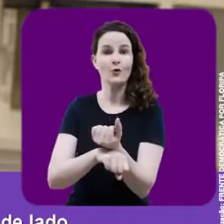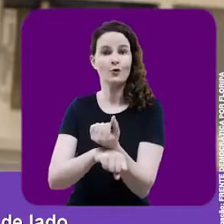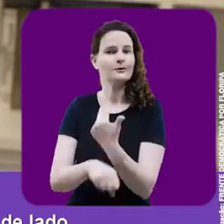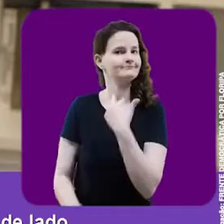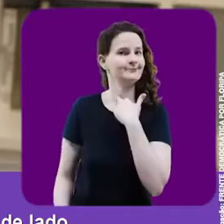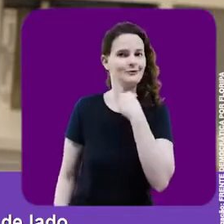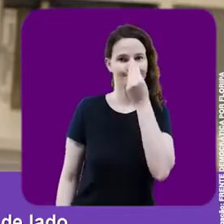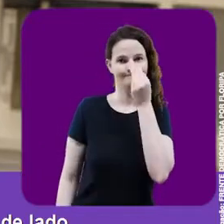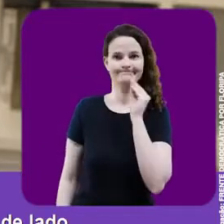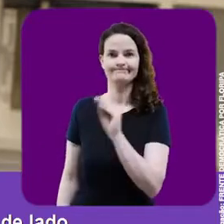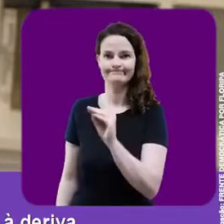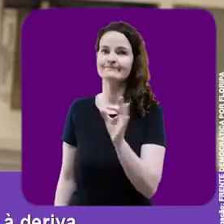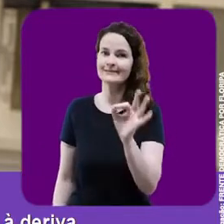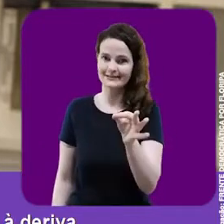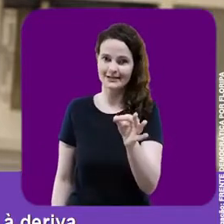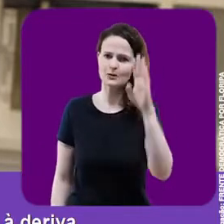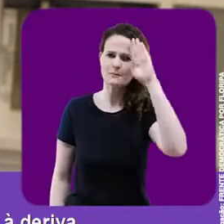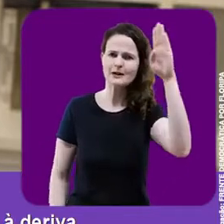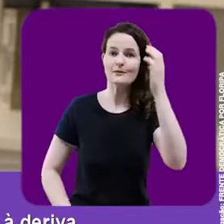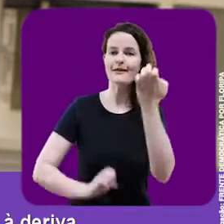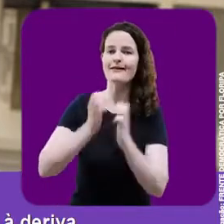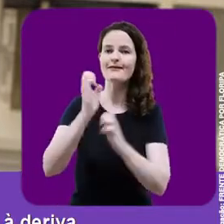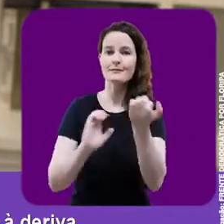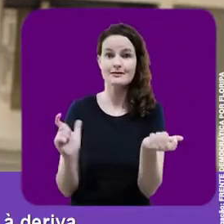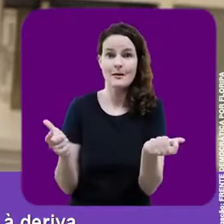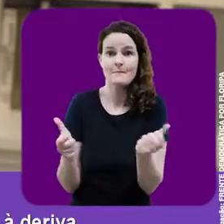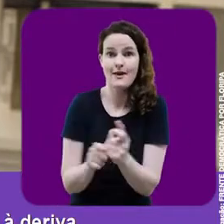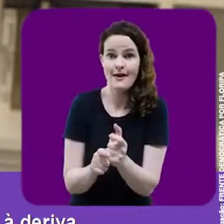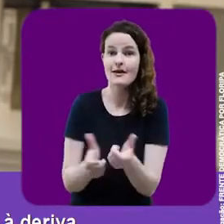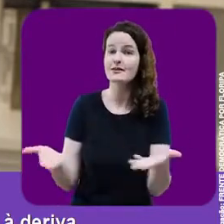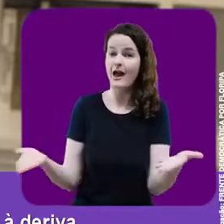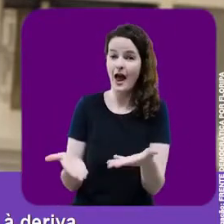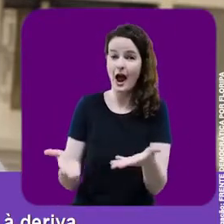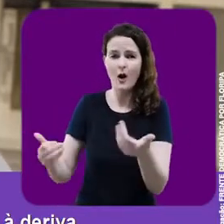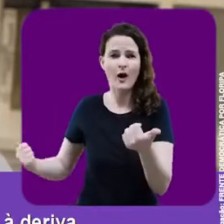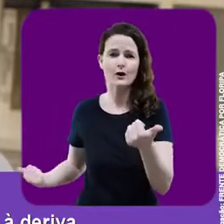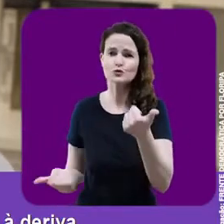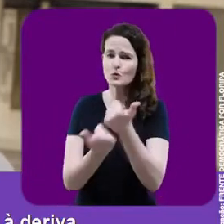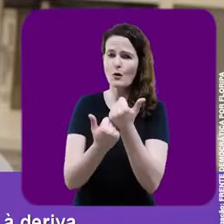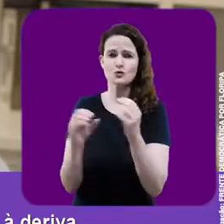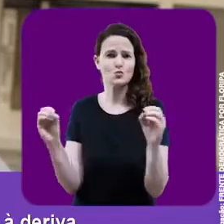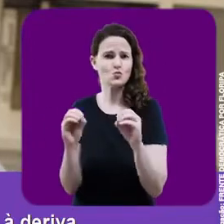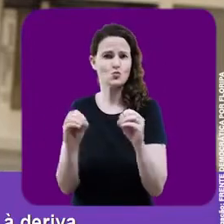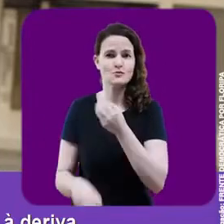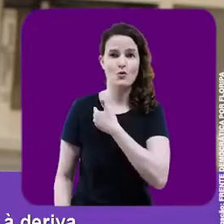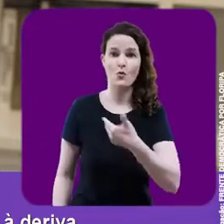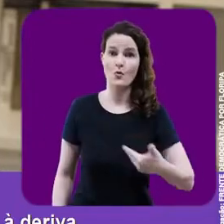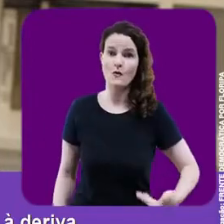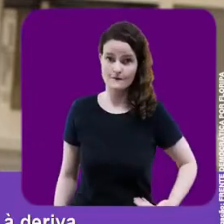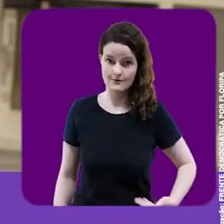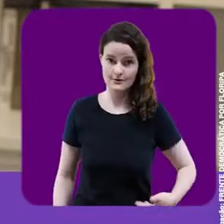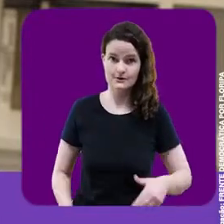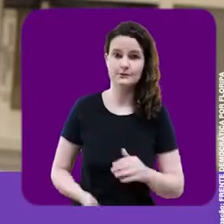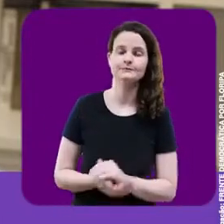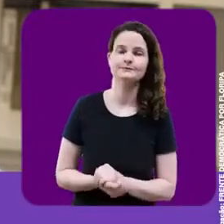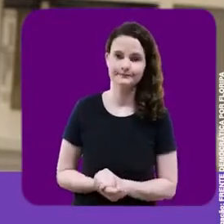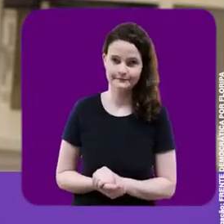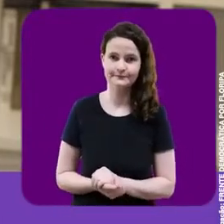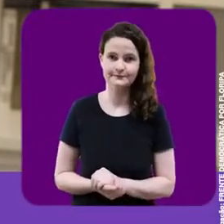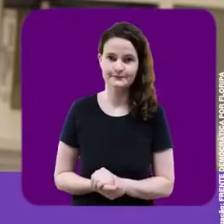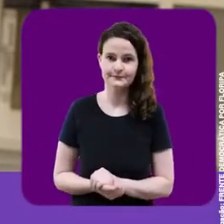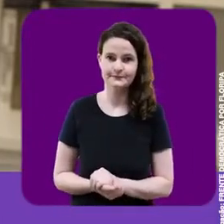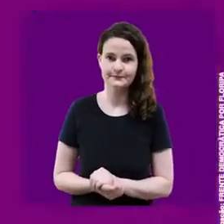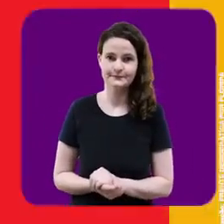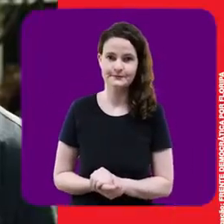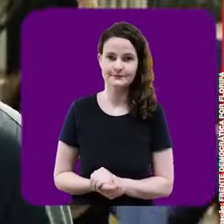que não pode ficar de lado, principalmente aos micos e pequenos empresários que estão à deriva, sem nenhuma assistência